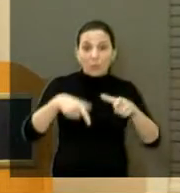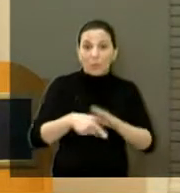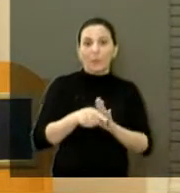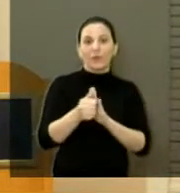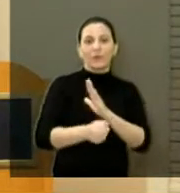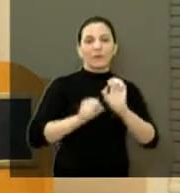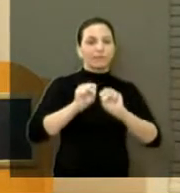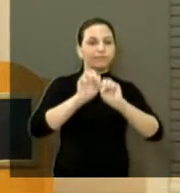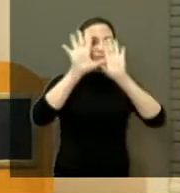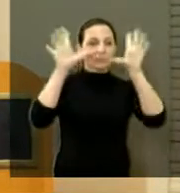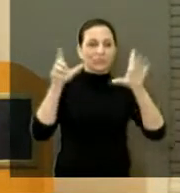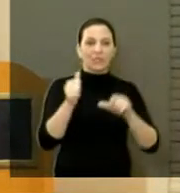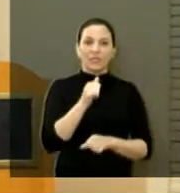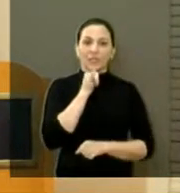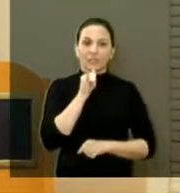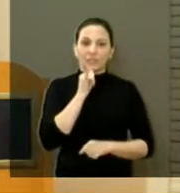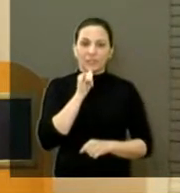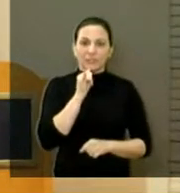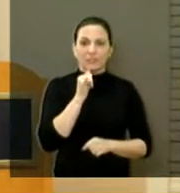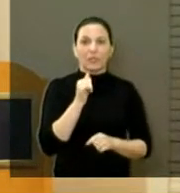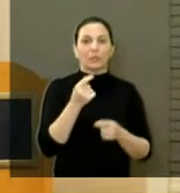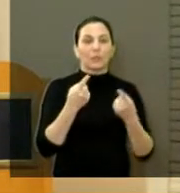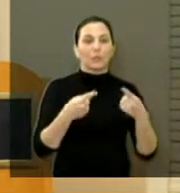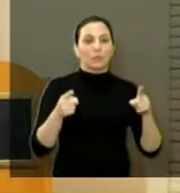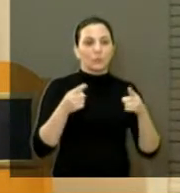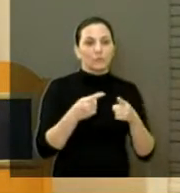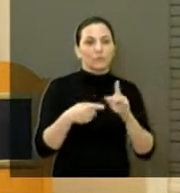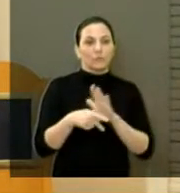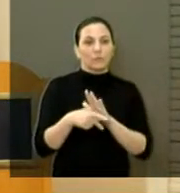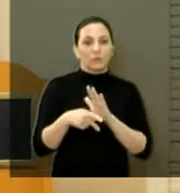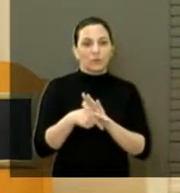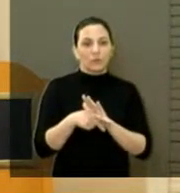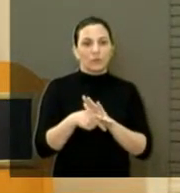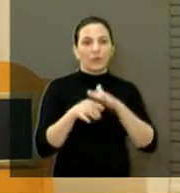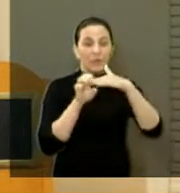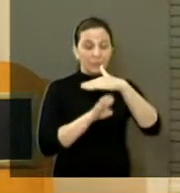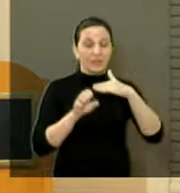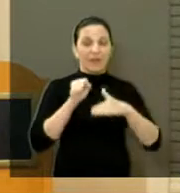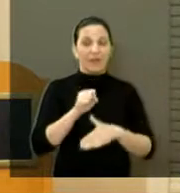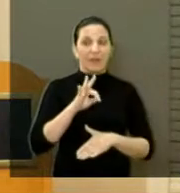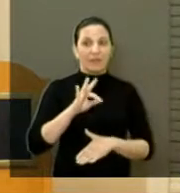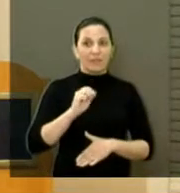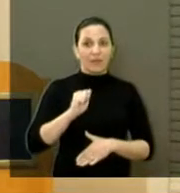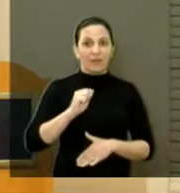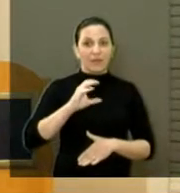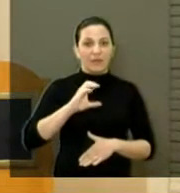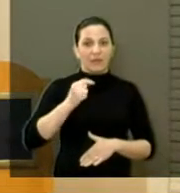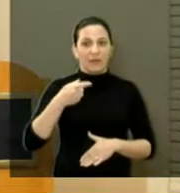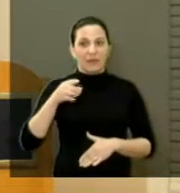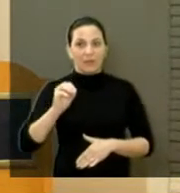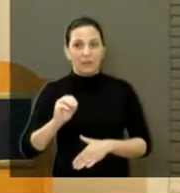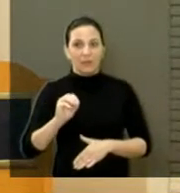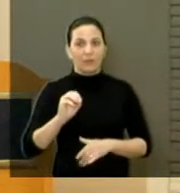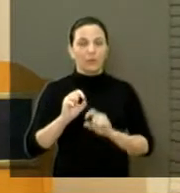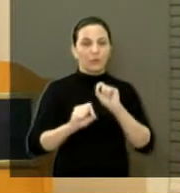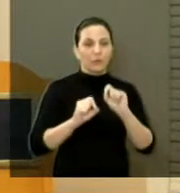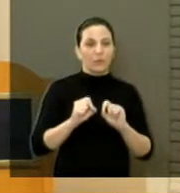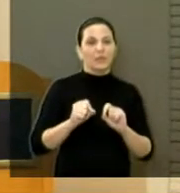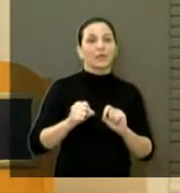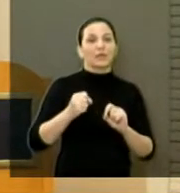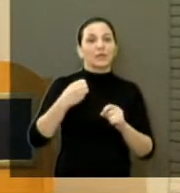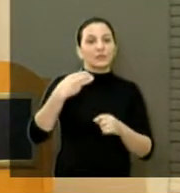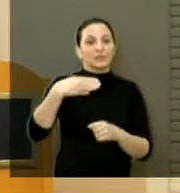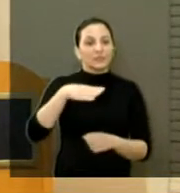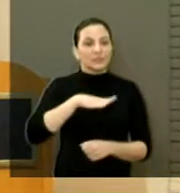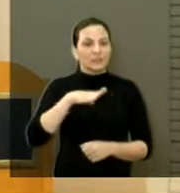ficou claro, por exemplo, com o anúncio do atacadão da construção, uma grande loja de materiais estabelecido na cidade de América Brasileira, que